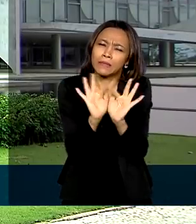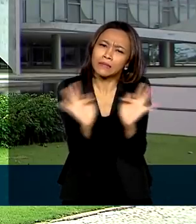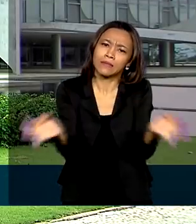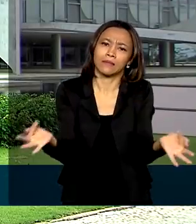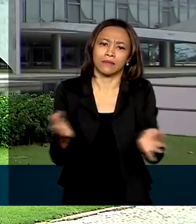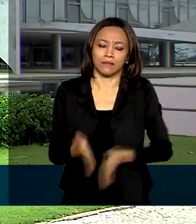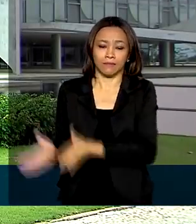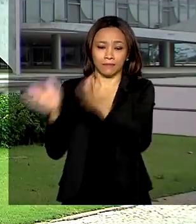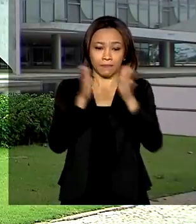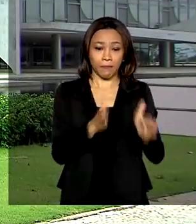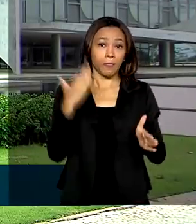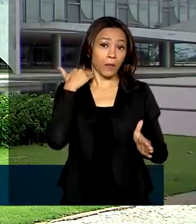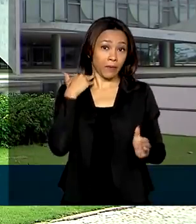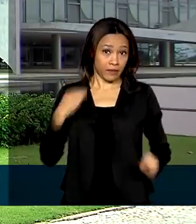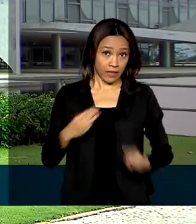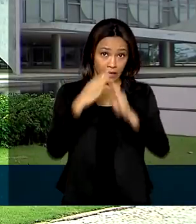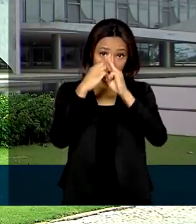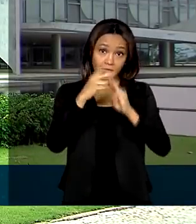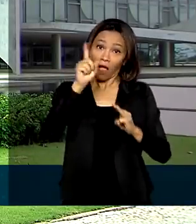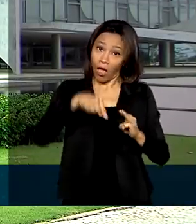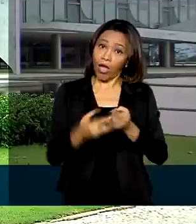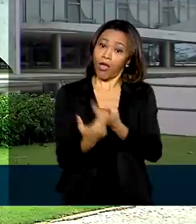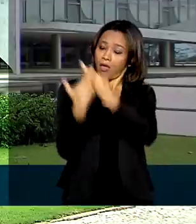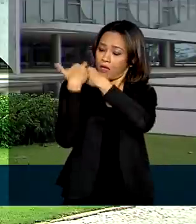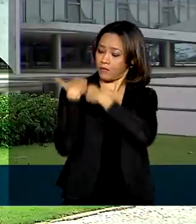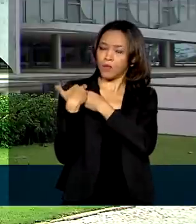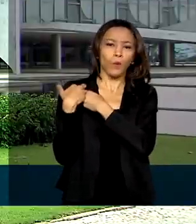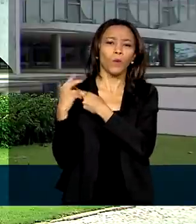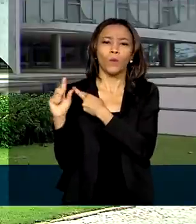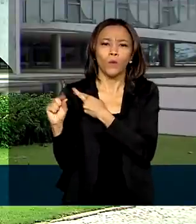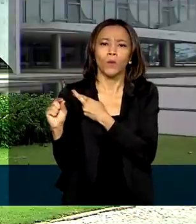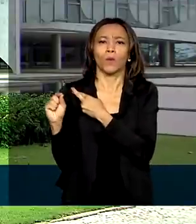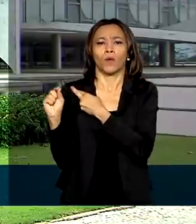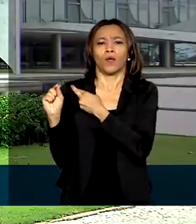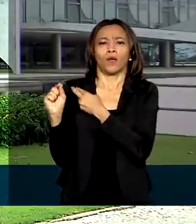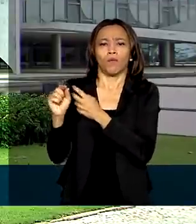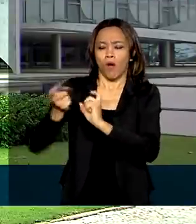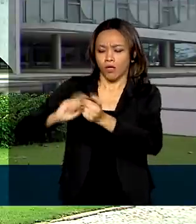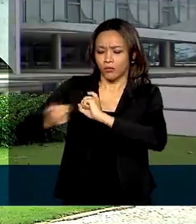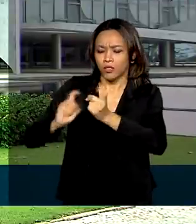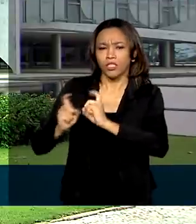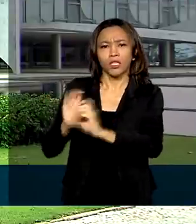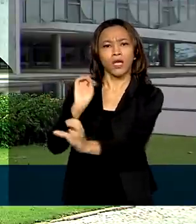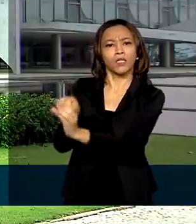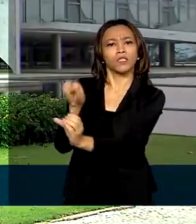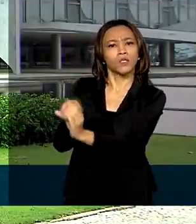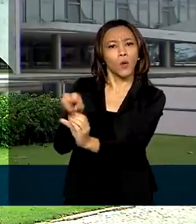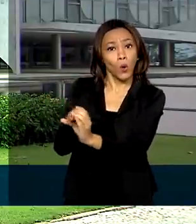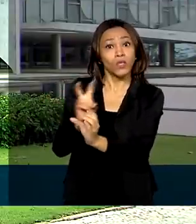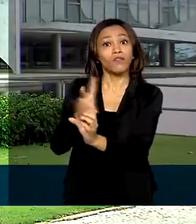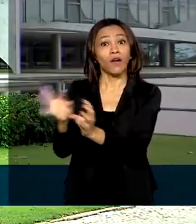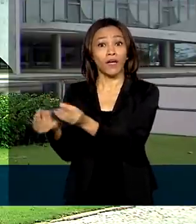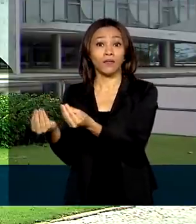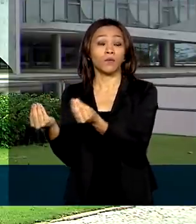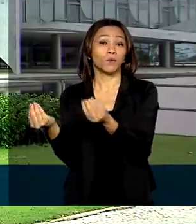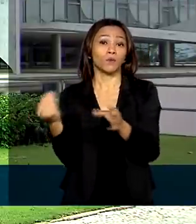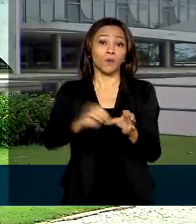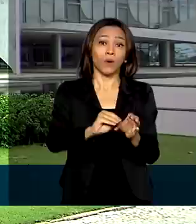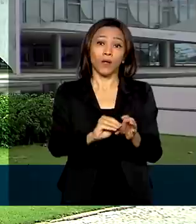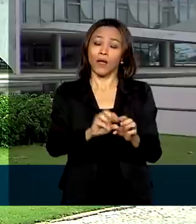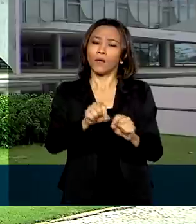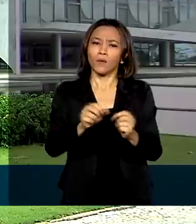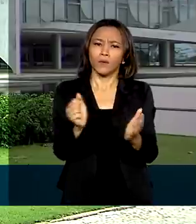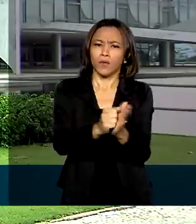A Caixa Econômica Federal é a responsável por operar as contas e vai disponibilizar no site e no aplicativo a